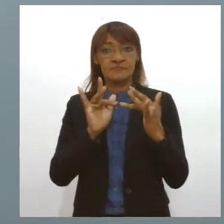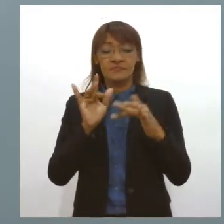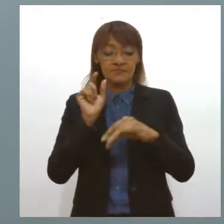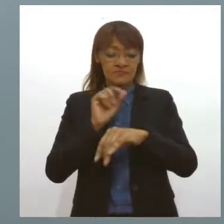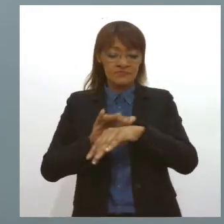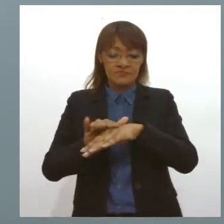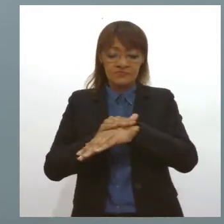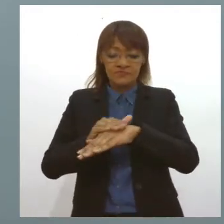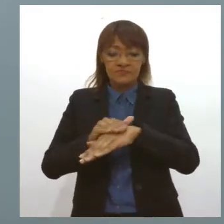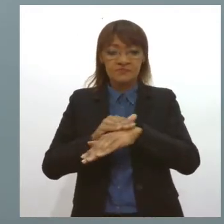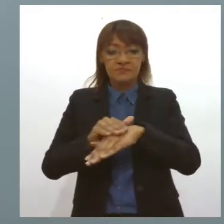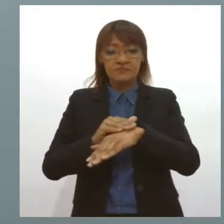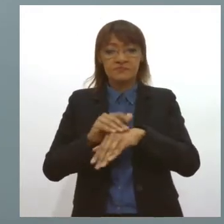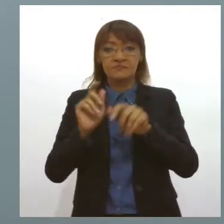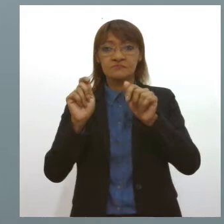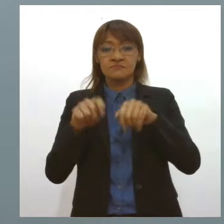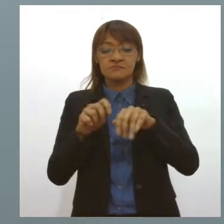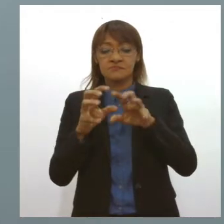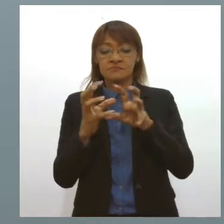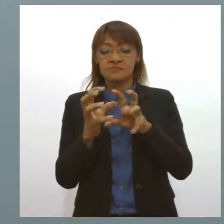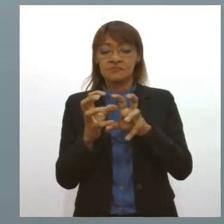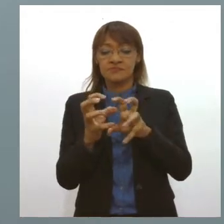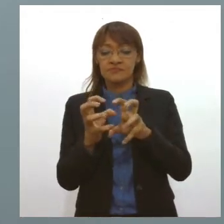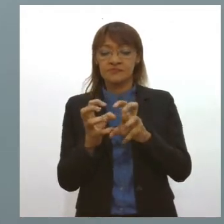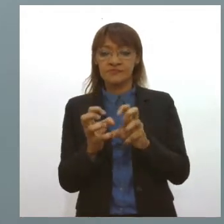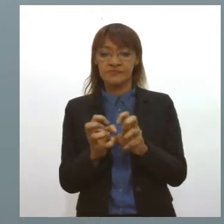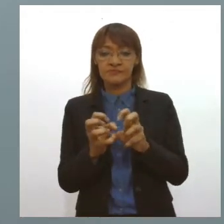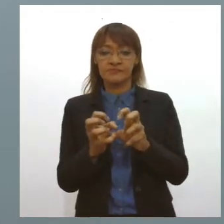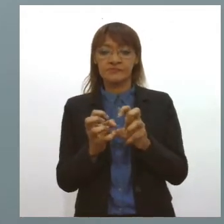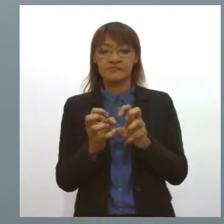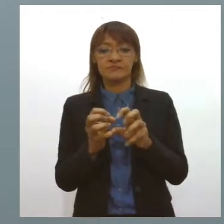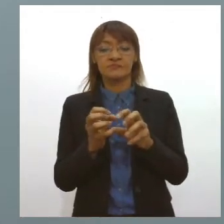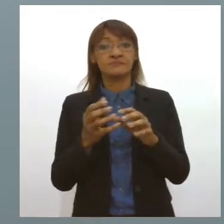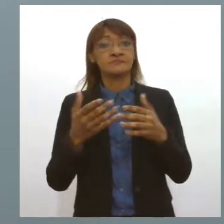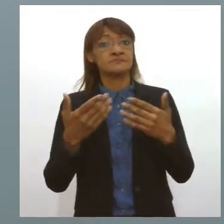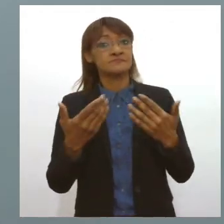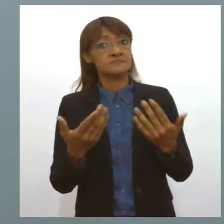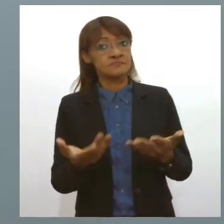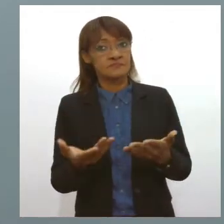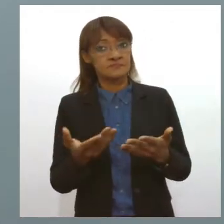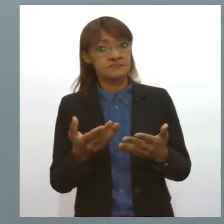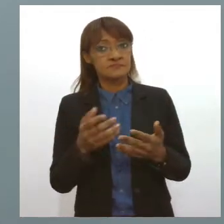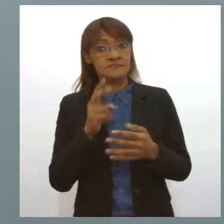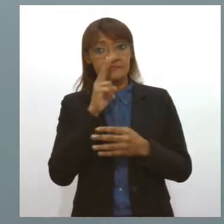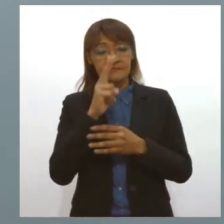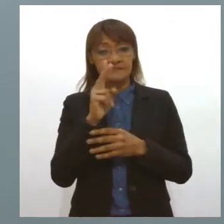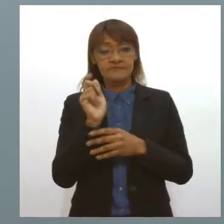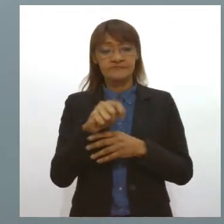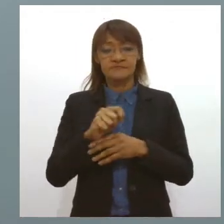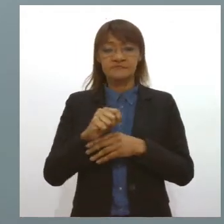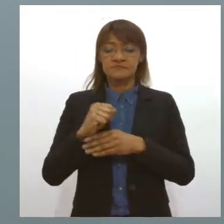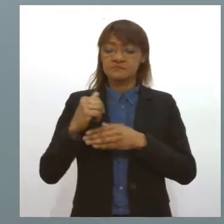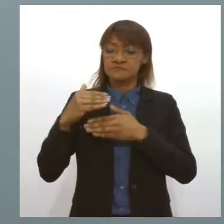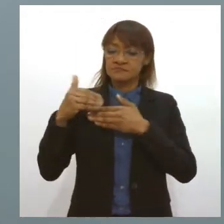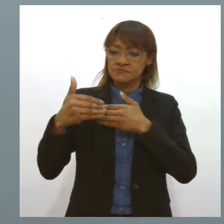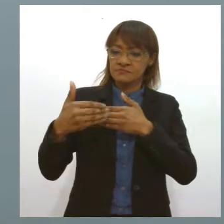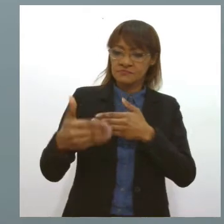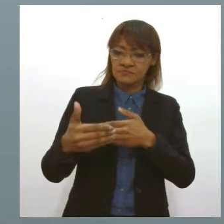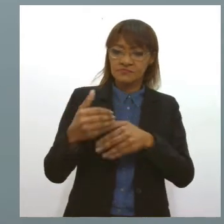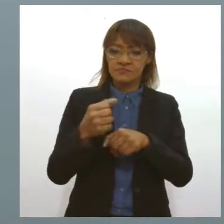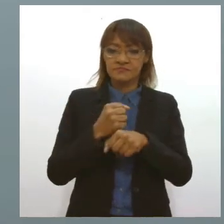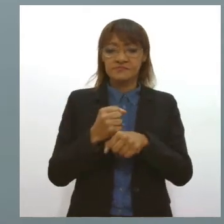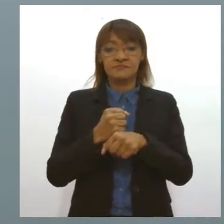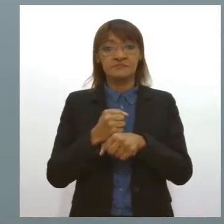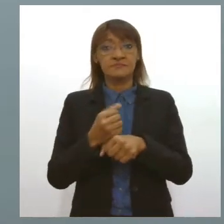maior a profundidade daquela queimadura. Então, a gente notou que com o passar dos anos, esse primeiro atendimento